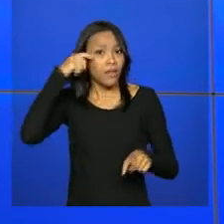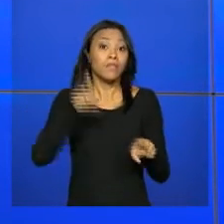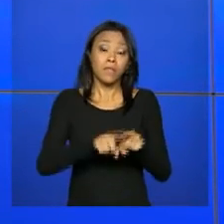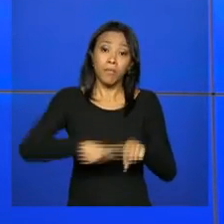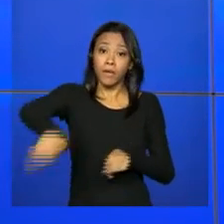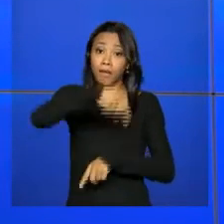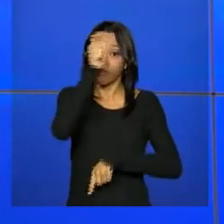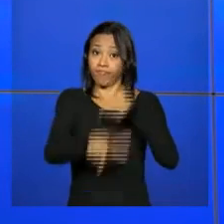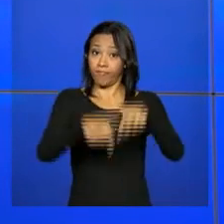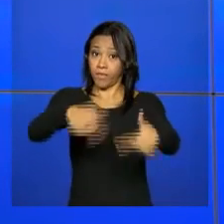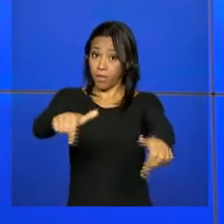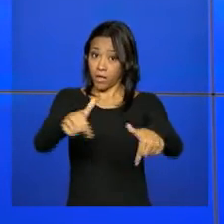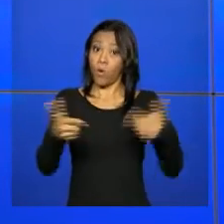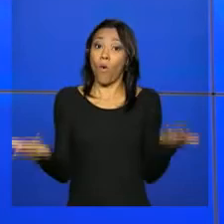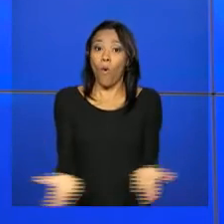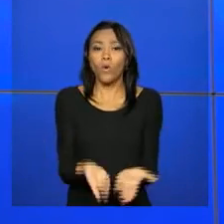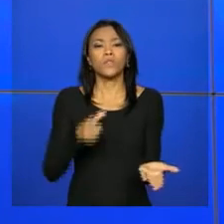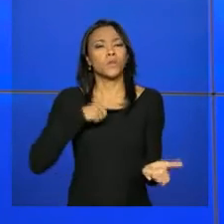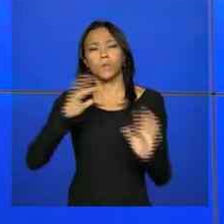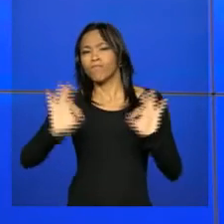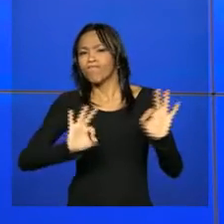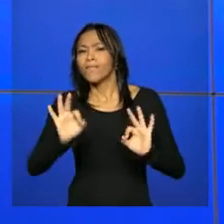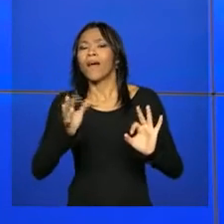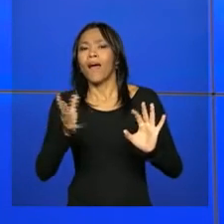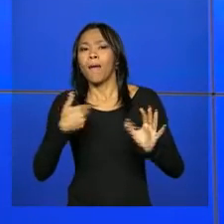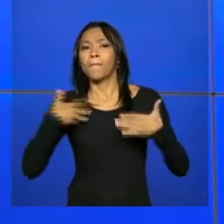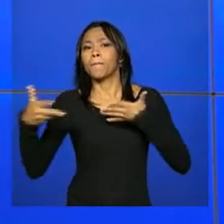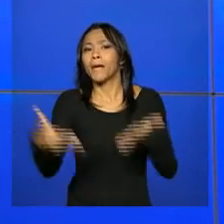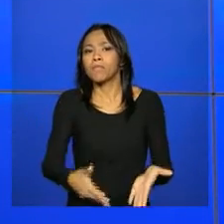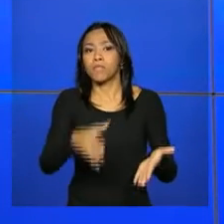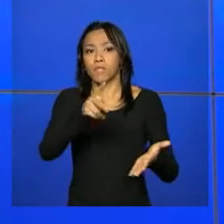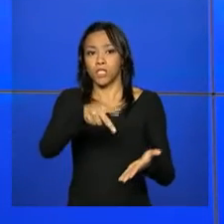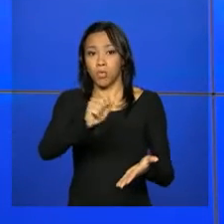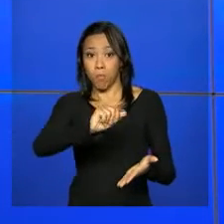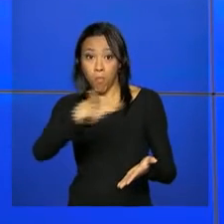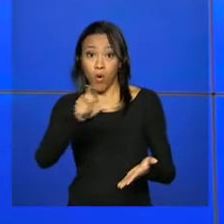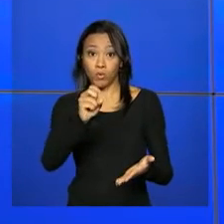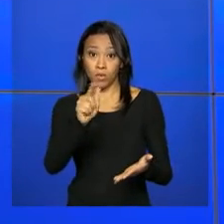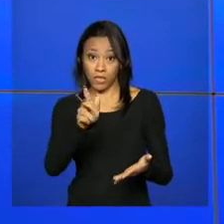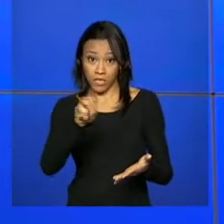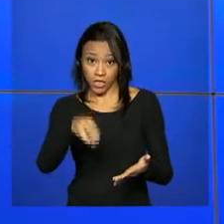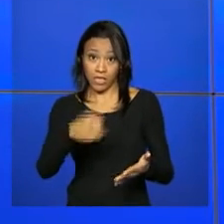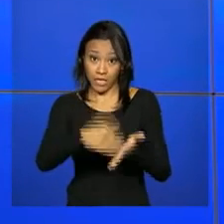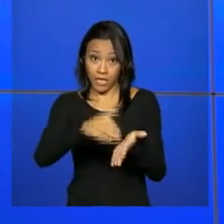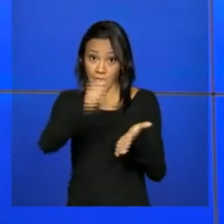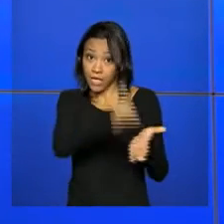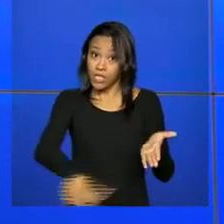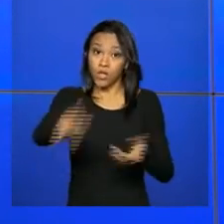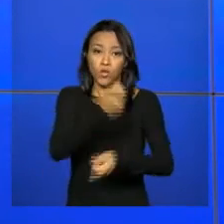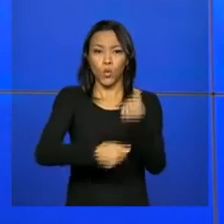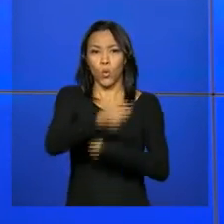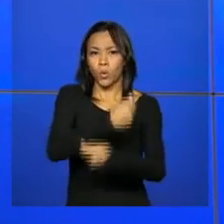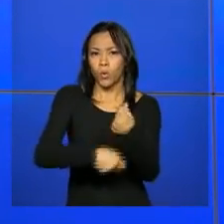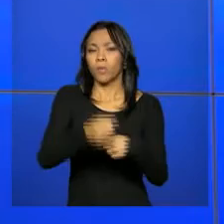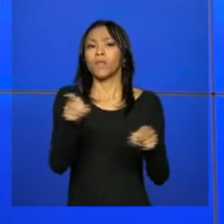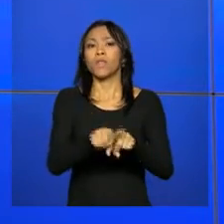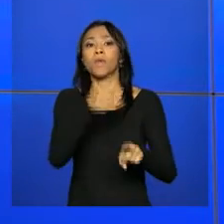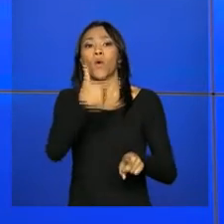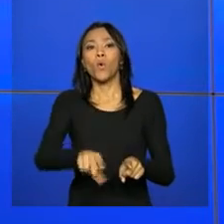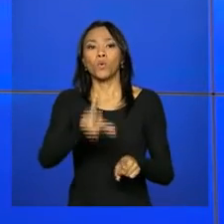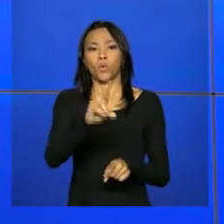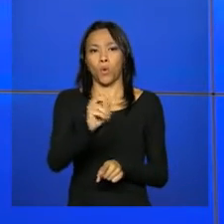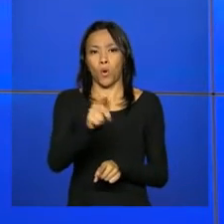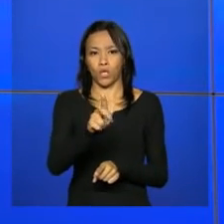e dos trabalhadores. Hoje estão previstas as participações de Paul Singer, secretário nacional de Economia Solidária, e de